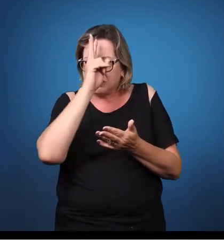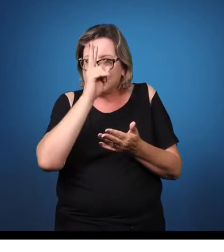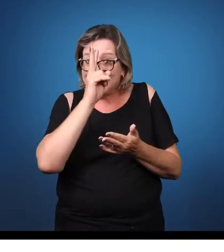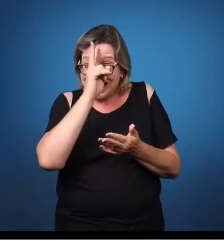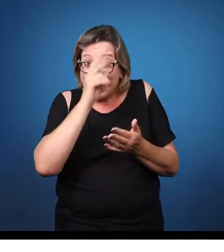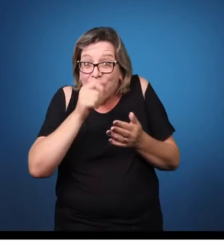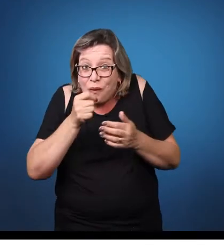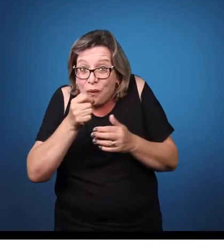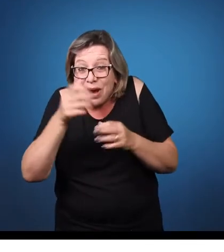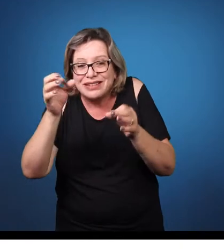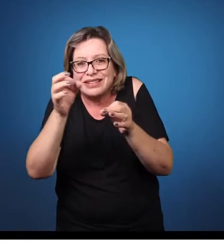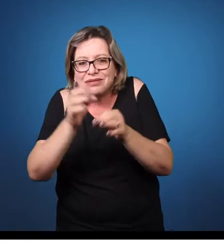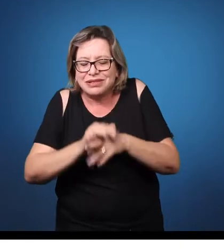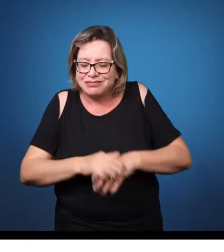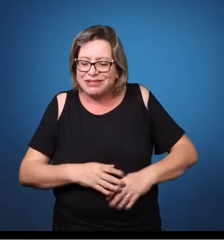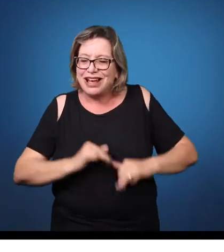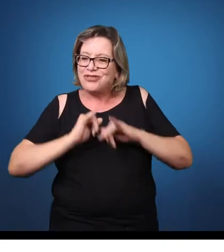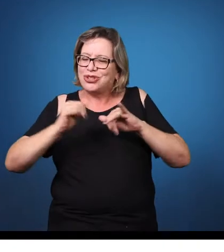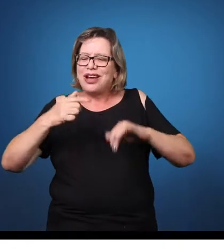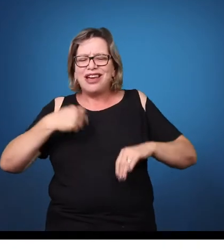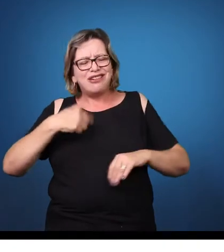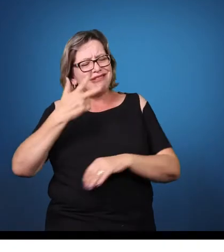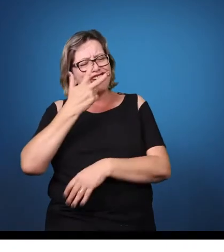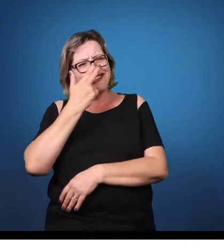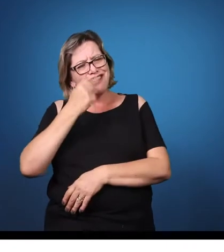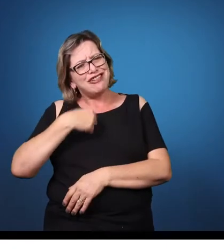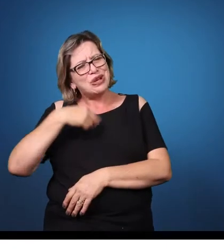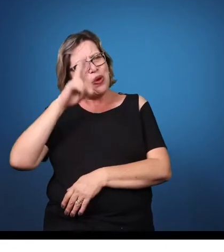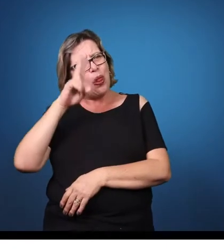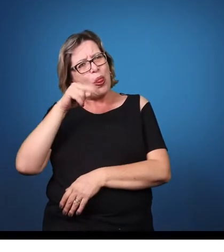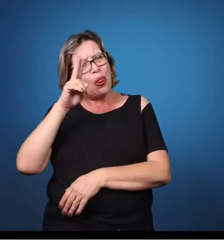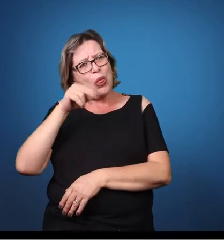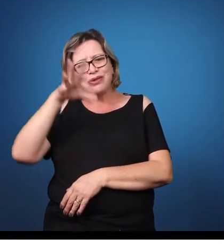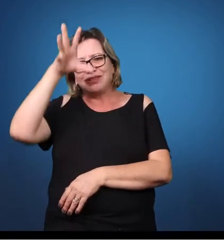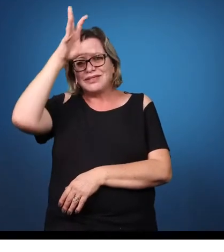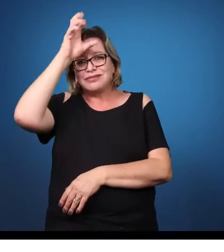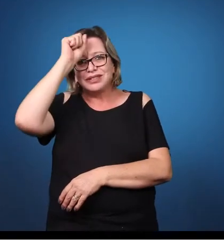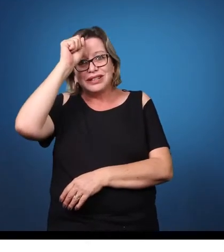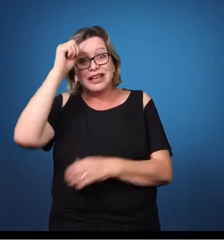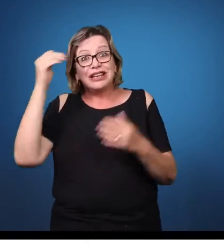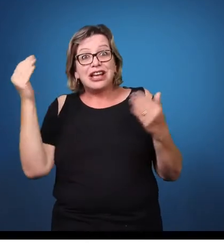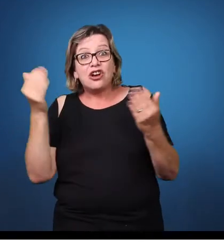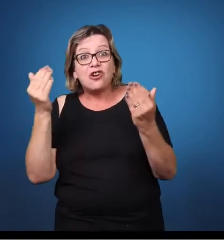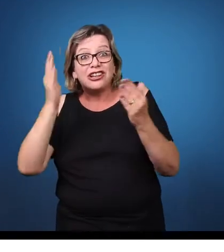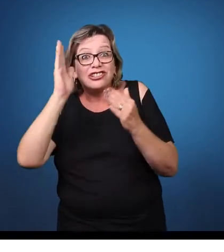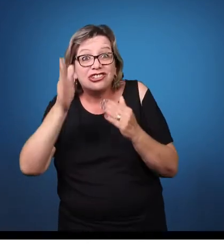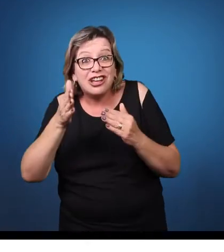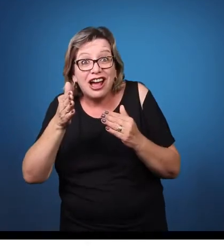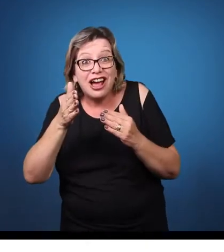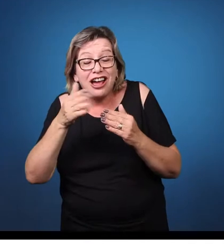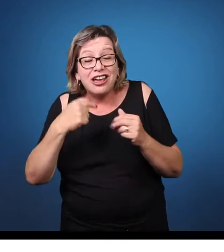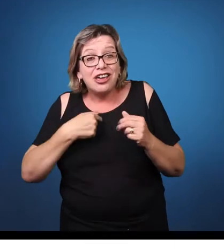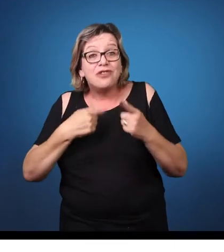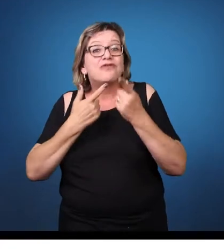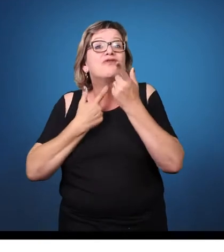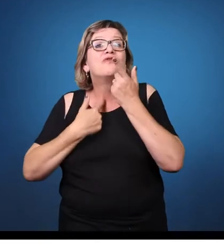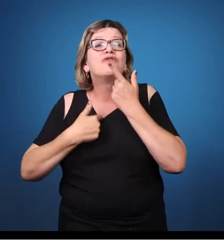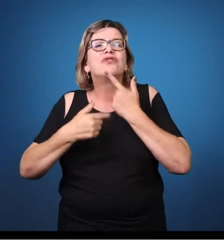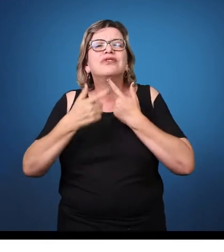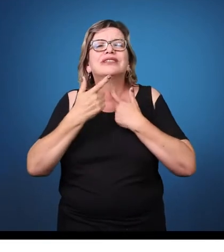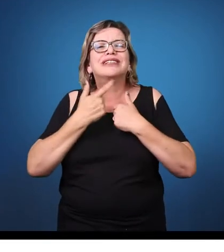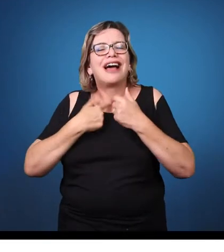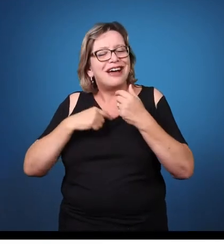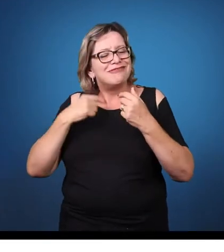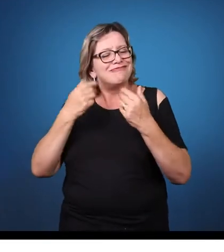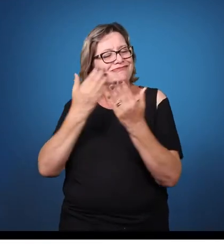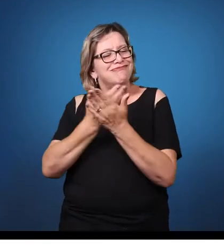Então, veja, é possível. No ensino superior, eu também já tive alunos que foram alunos egressos de uma classe especial.